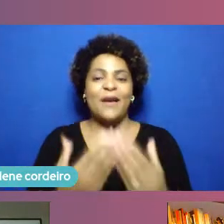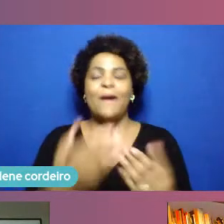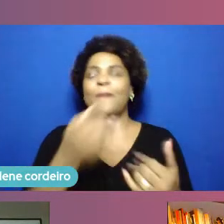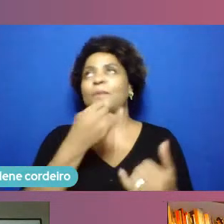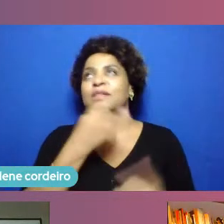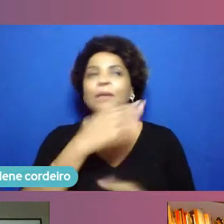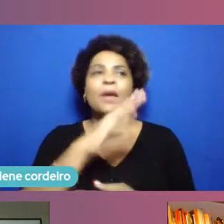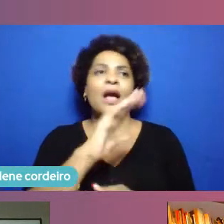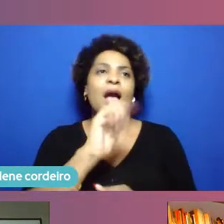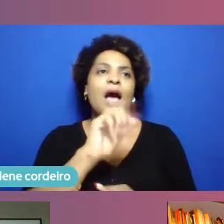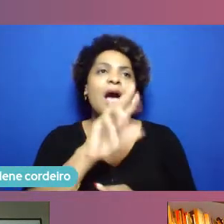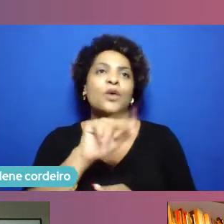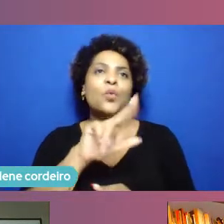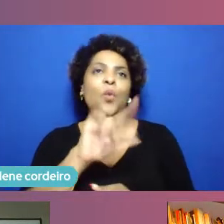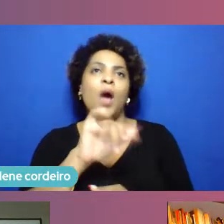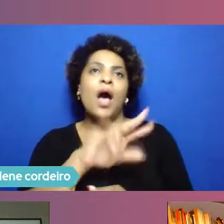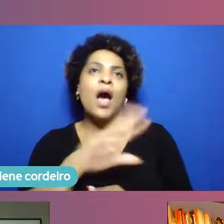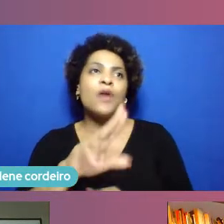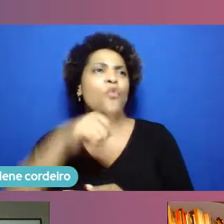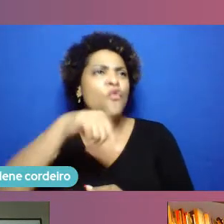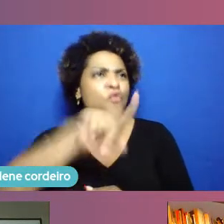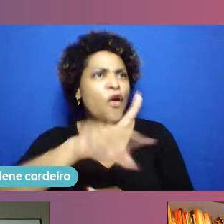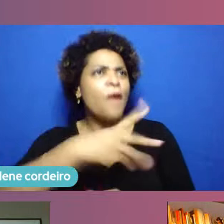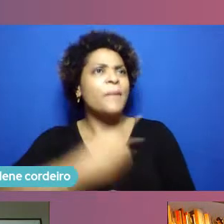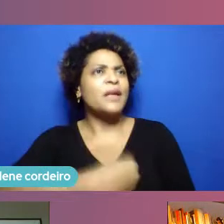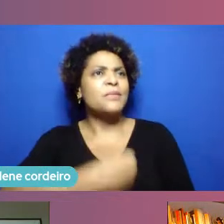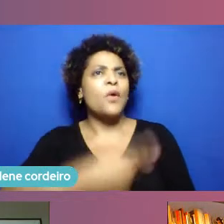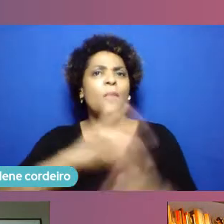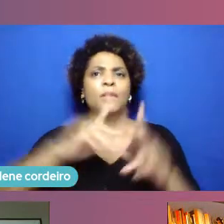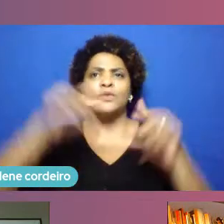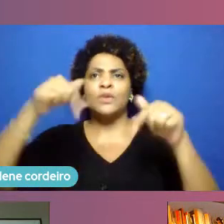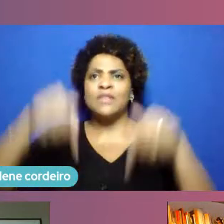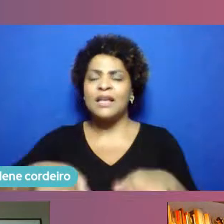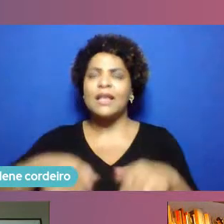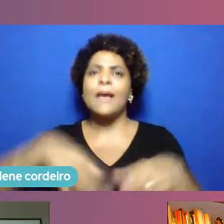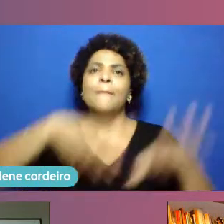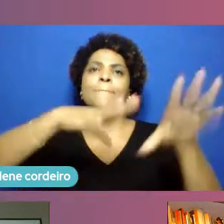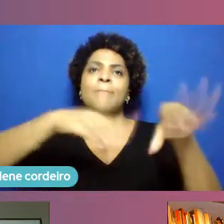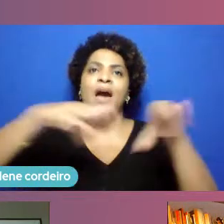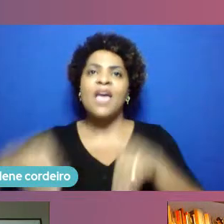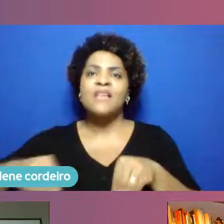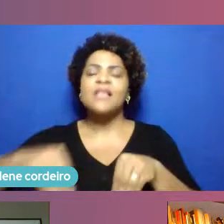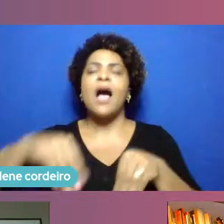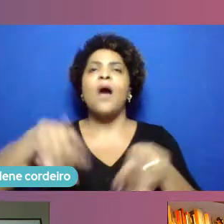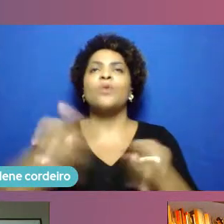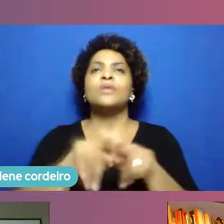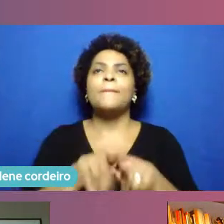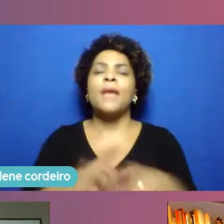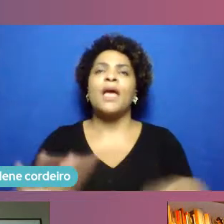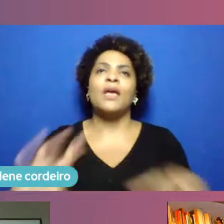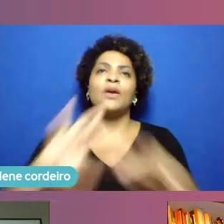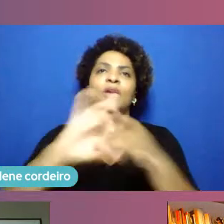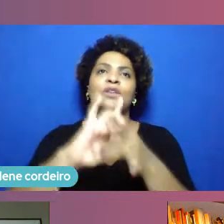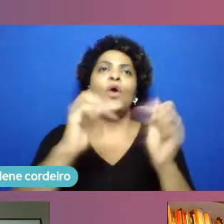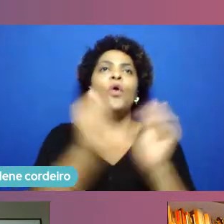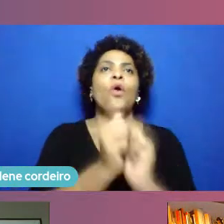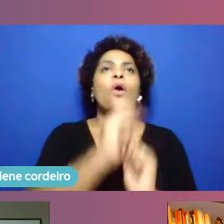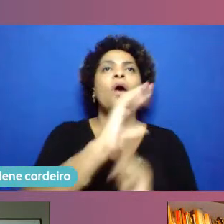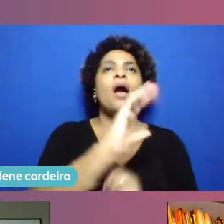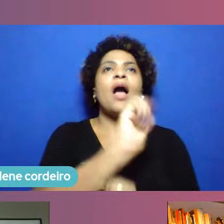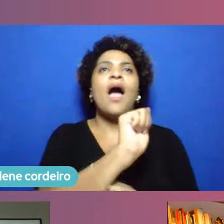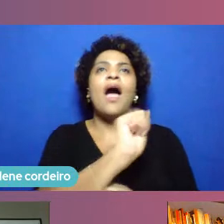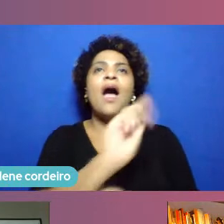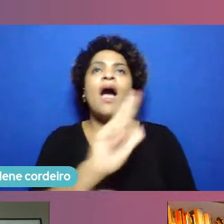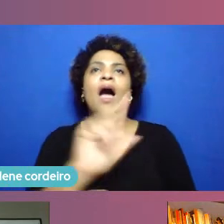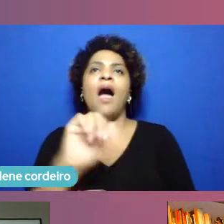participou de um painel pessoas daqui a própria Manguesal se conectando com a Carranca Valley então sempre